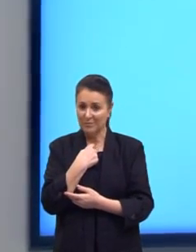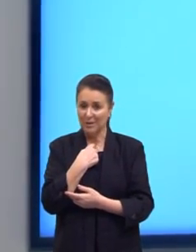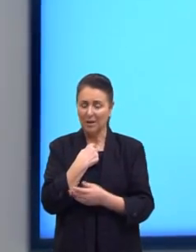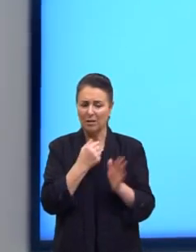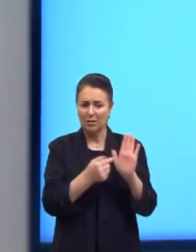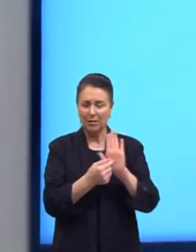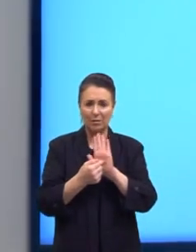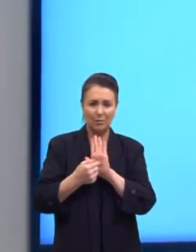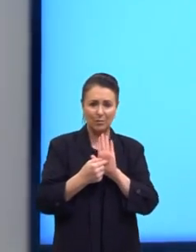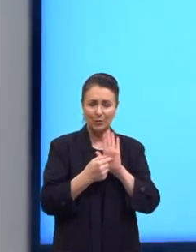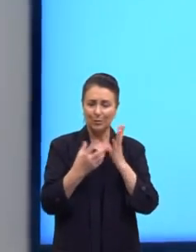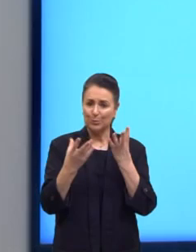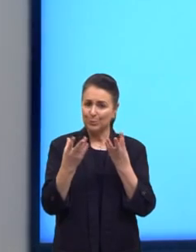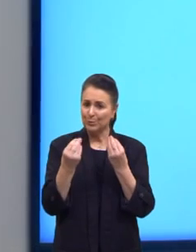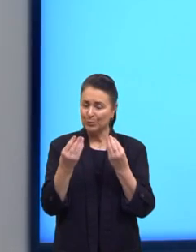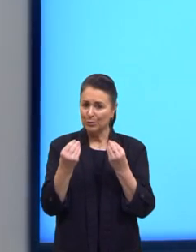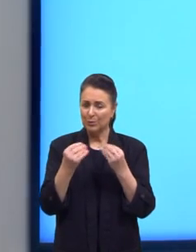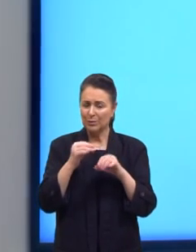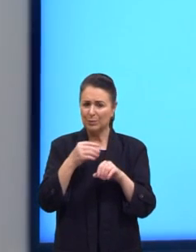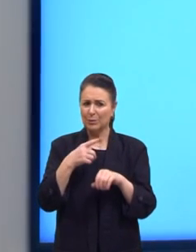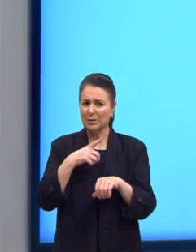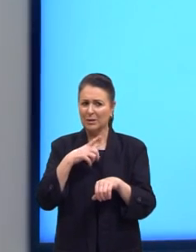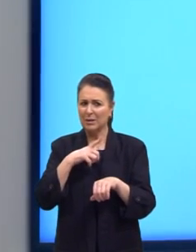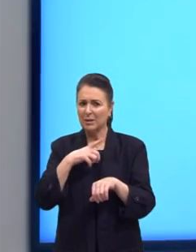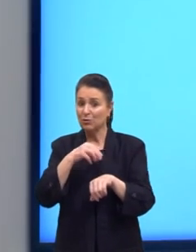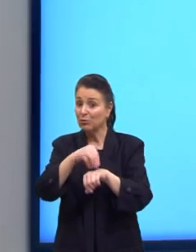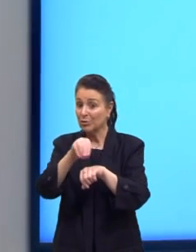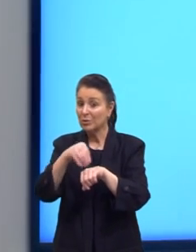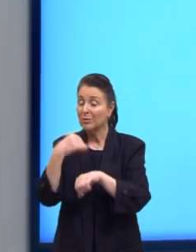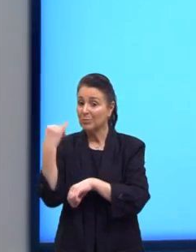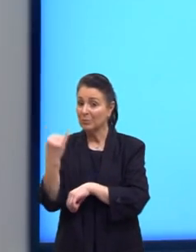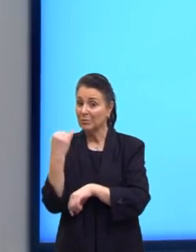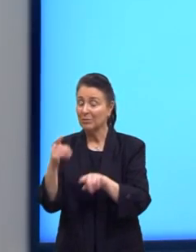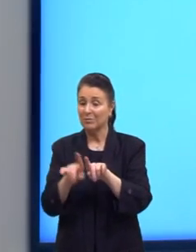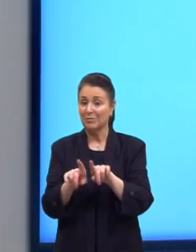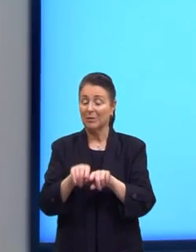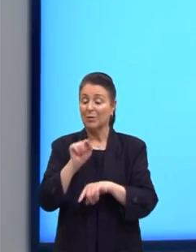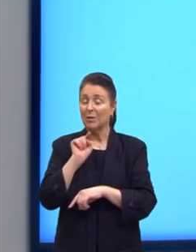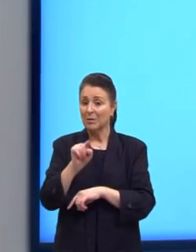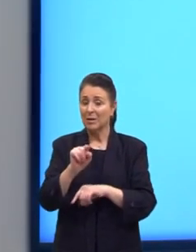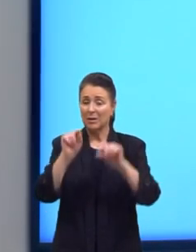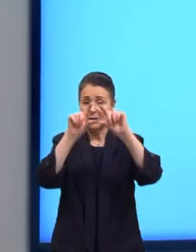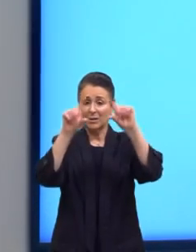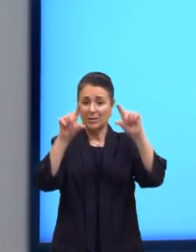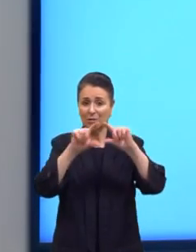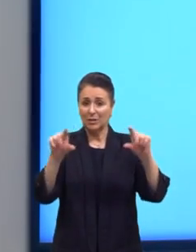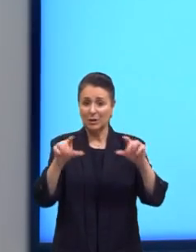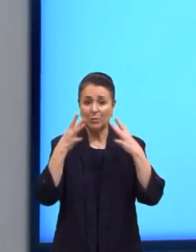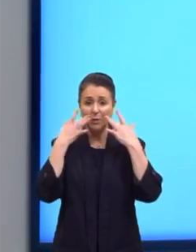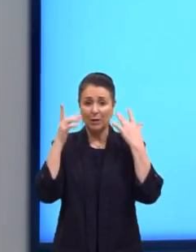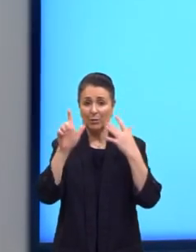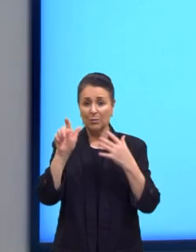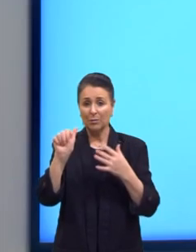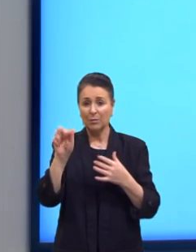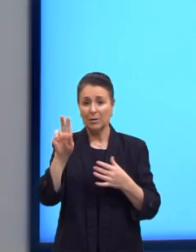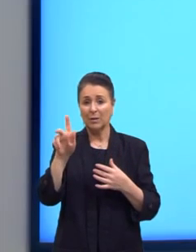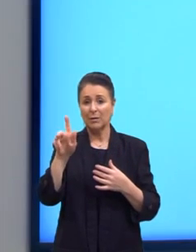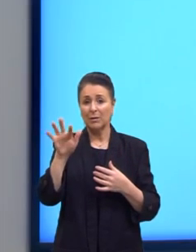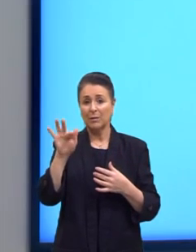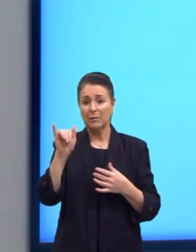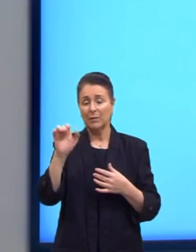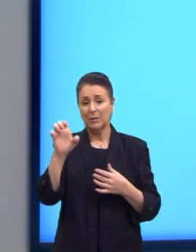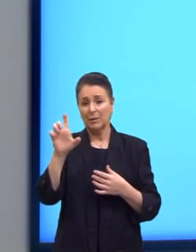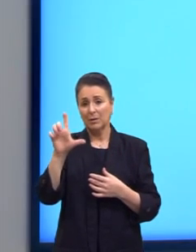dicas para nós, né? Ali, então, na tirinha do Garfield, eu trago para vocês